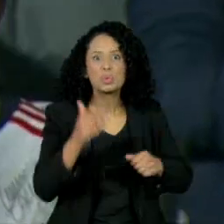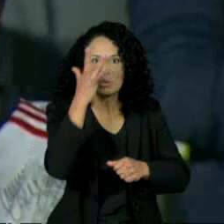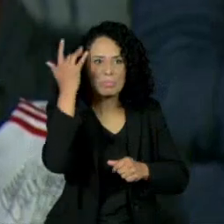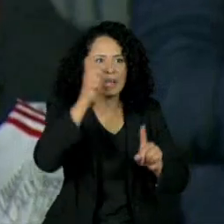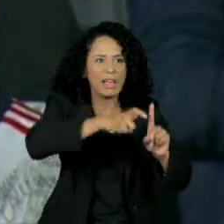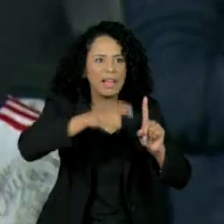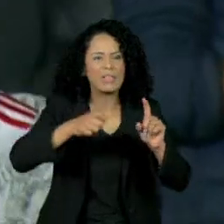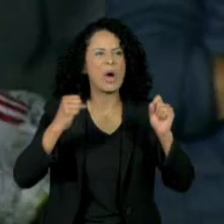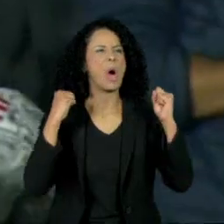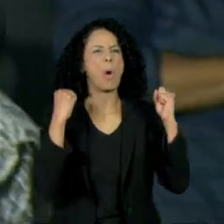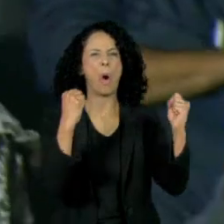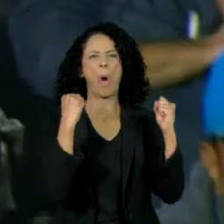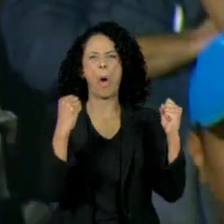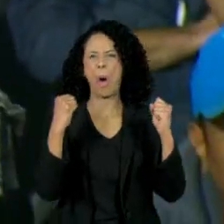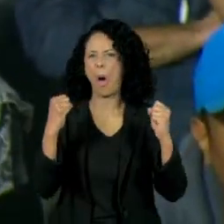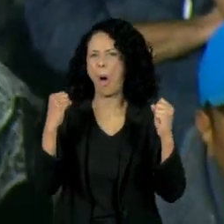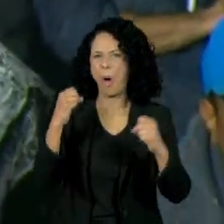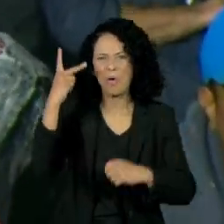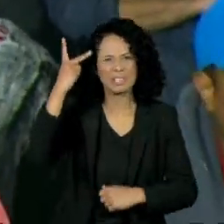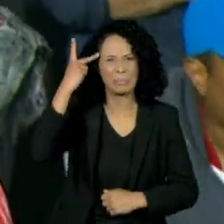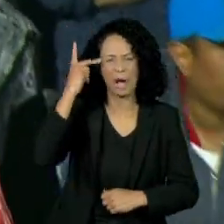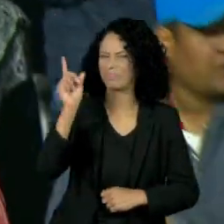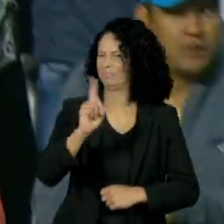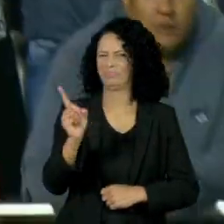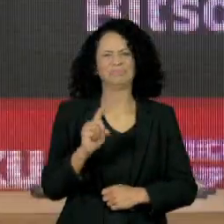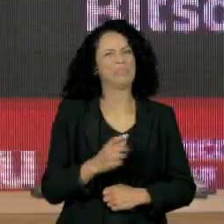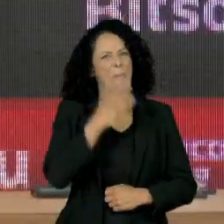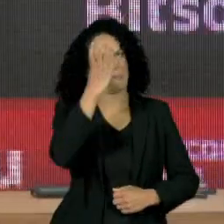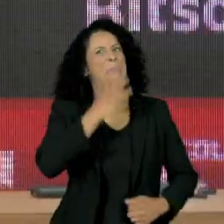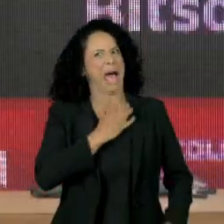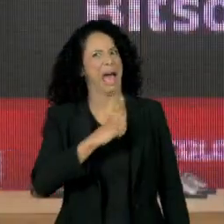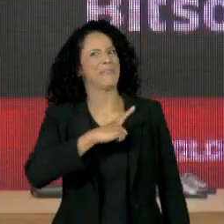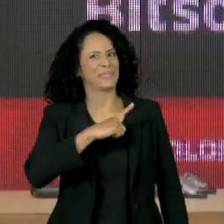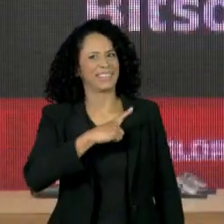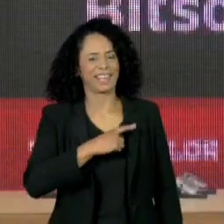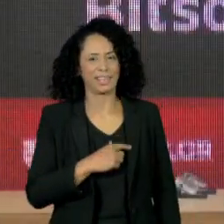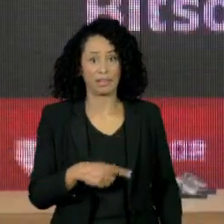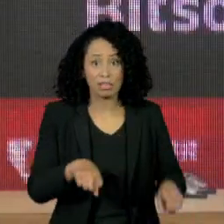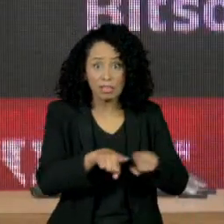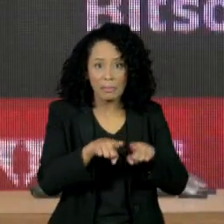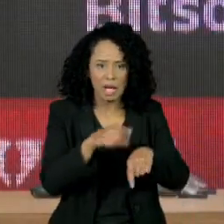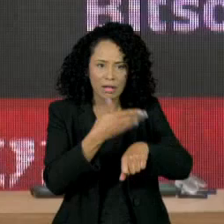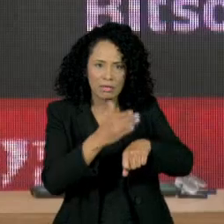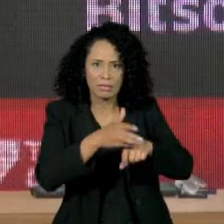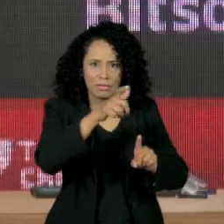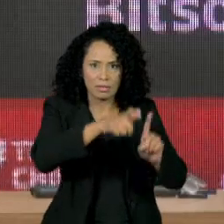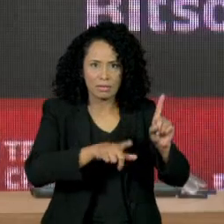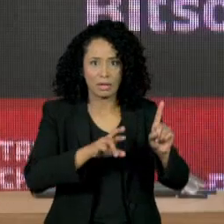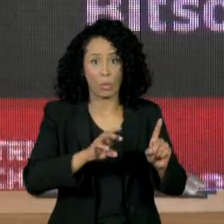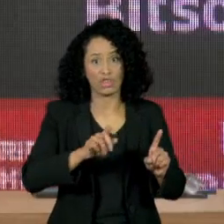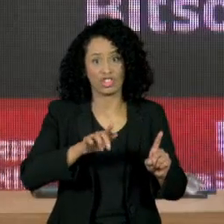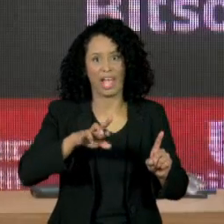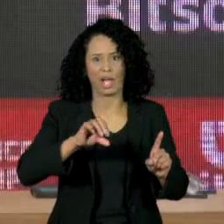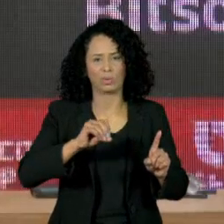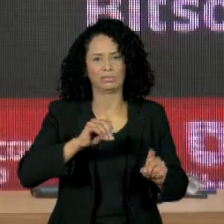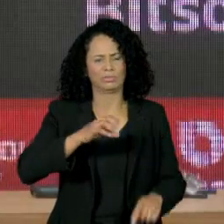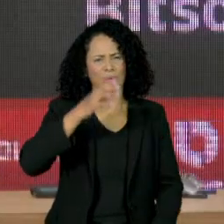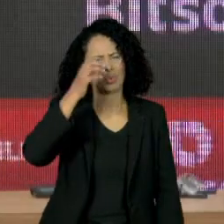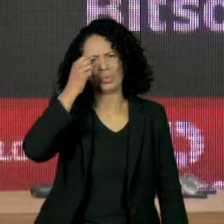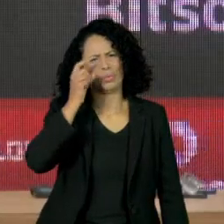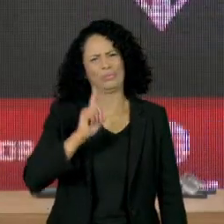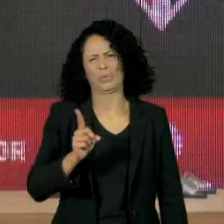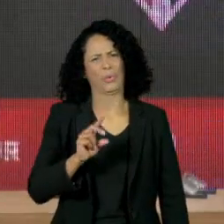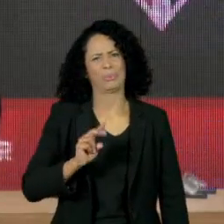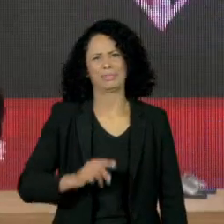não aguentou e foi à loucura. O técnico Rogério Senne não vai dormir. Ninguém se